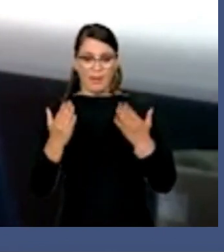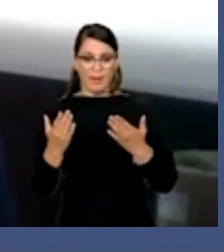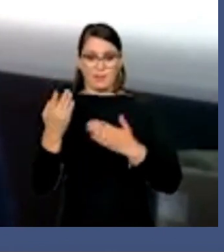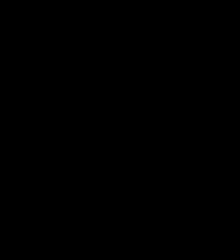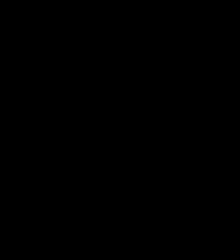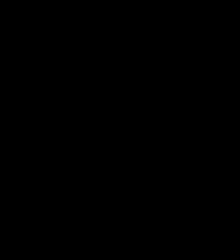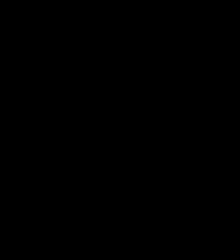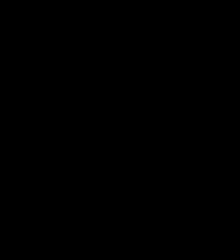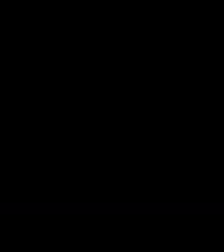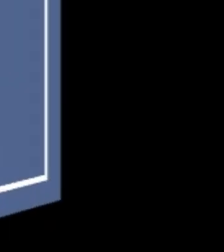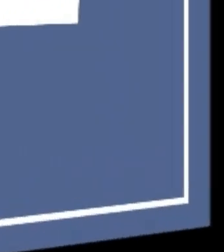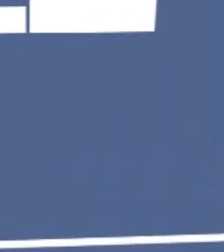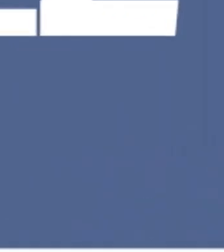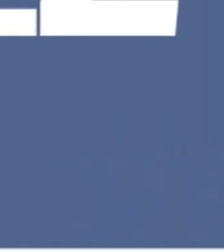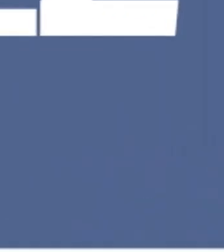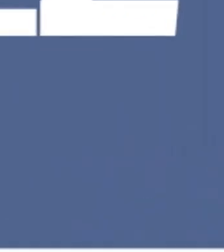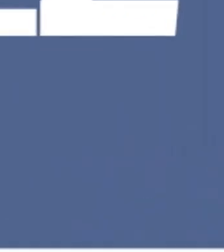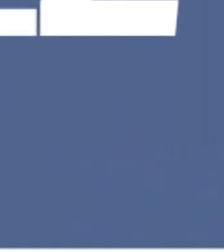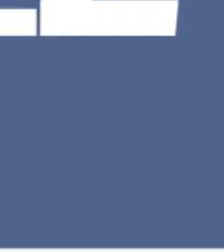passada.